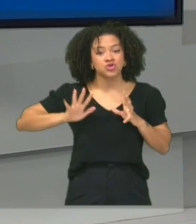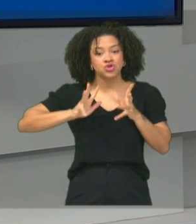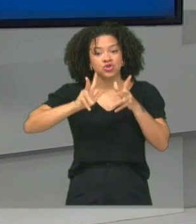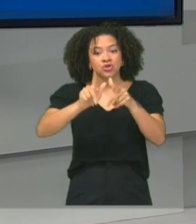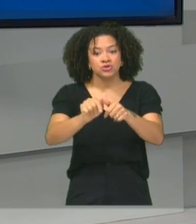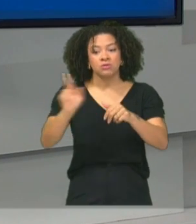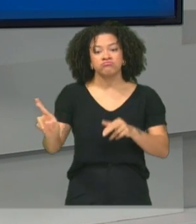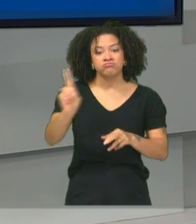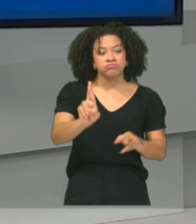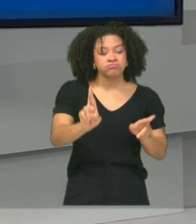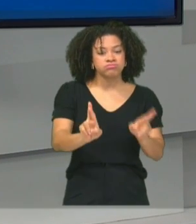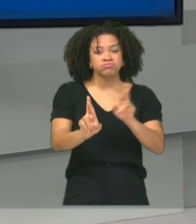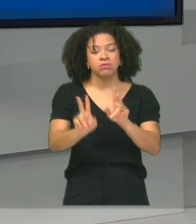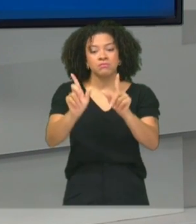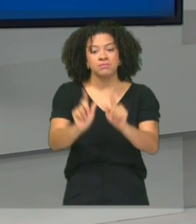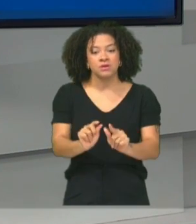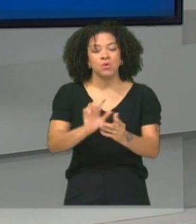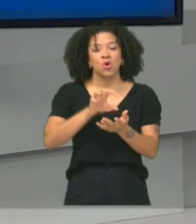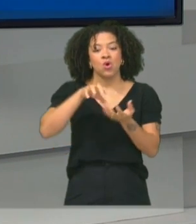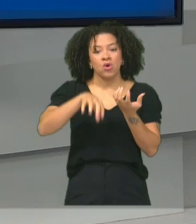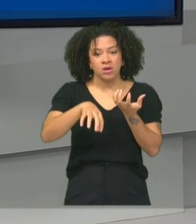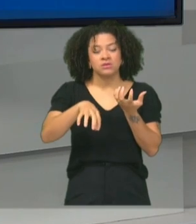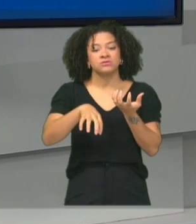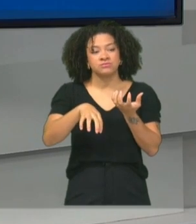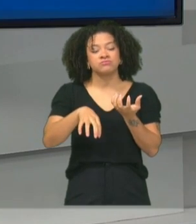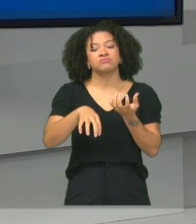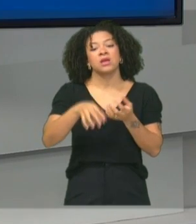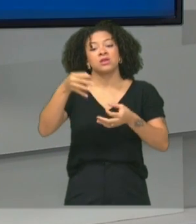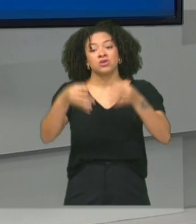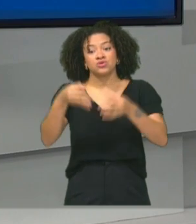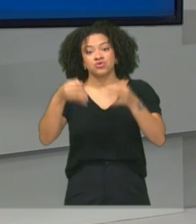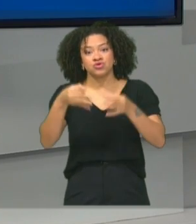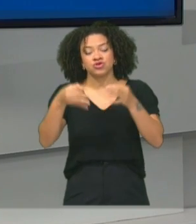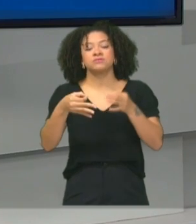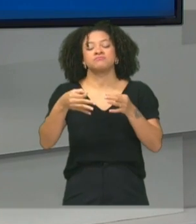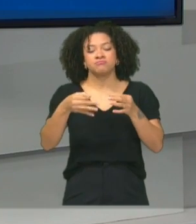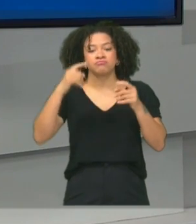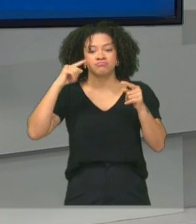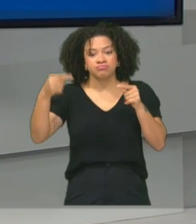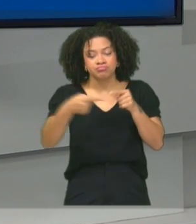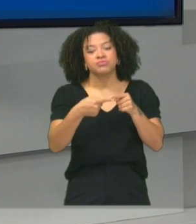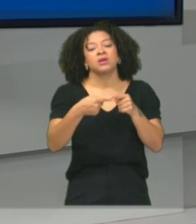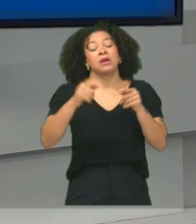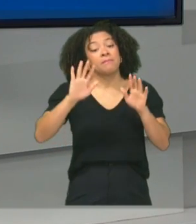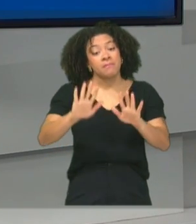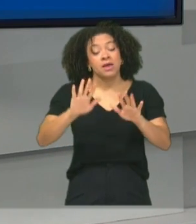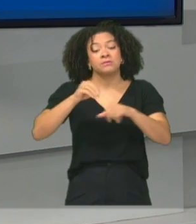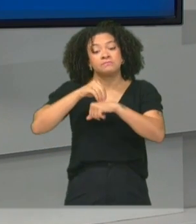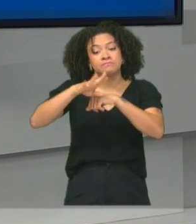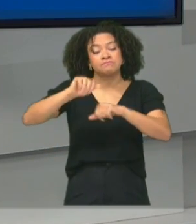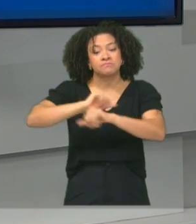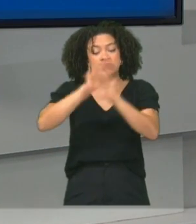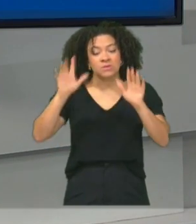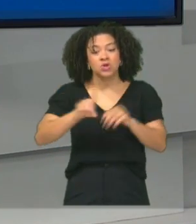representação mínima no Congresso Nacional, determinada pela Justiça Eleitoral. A gente esclarece que a data